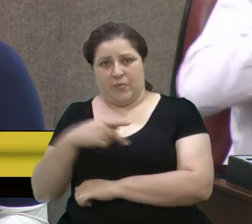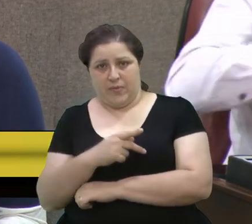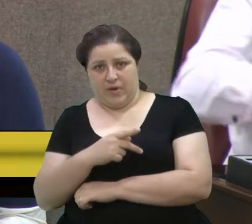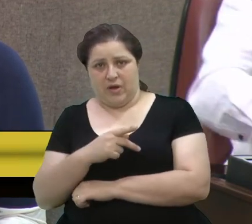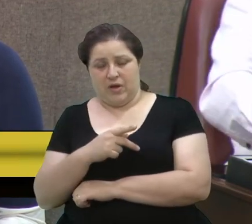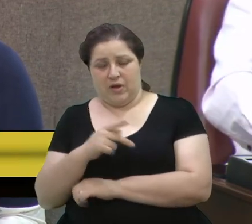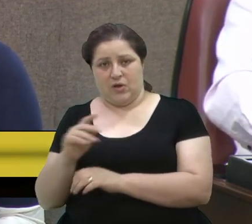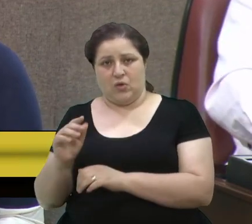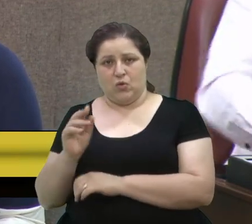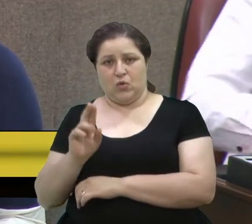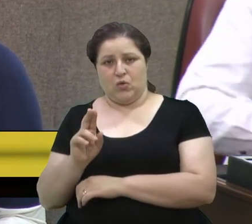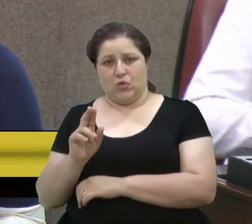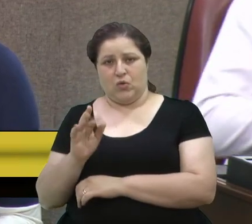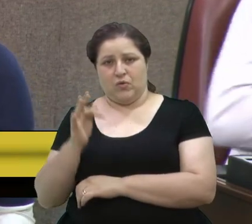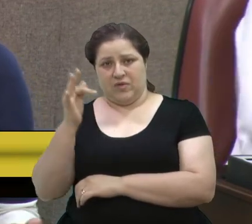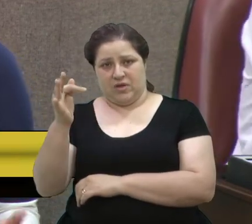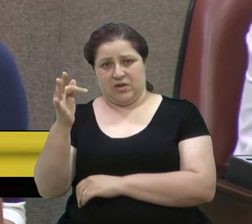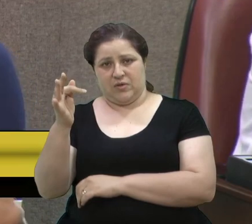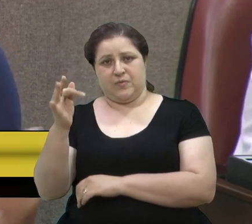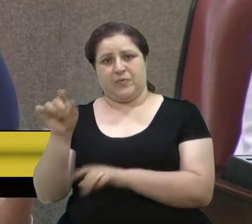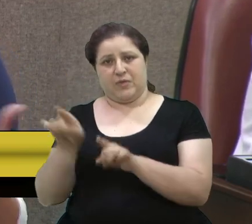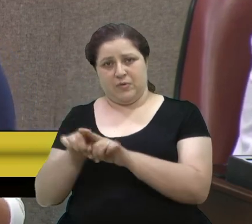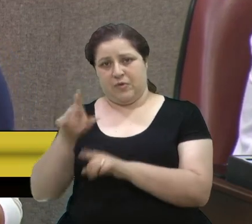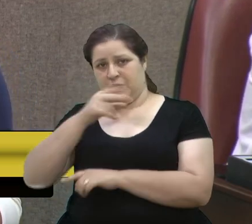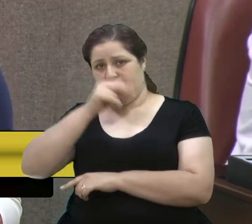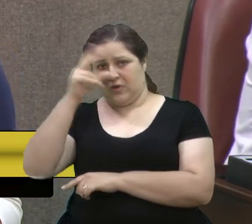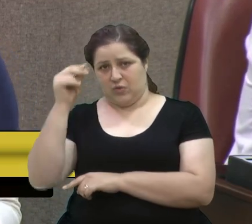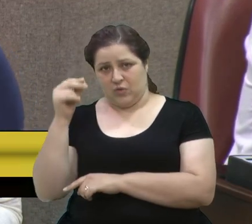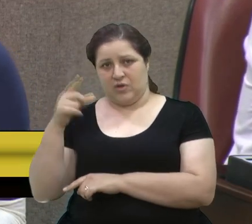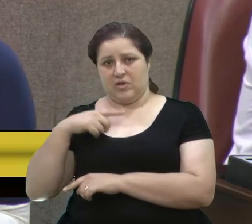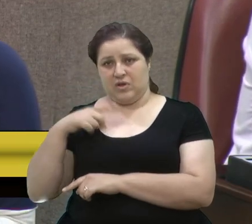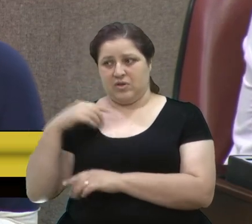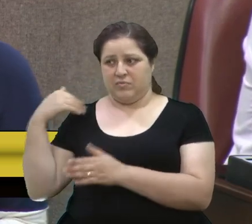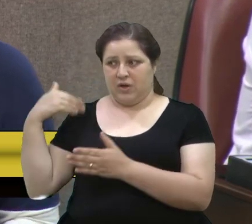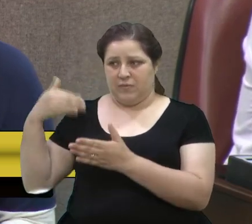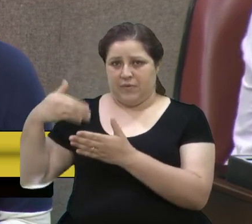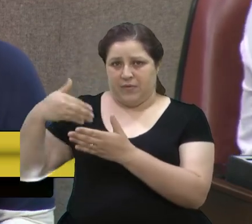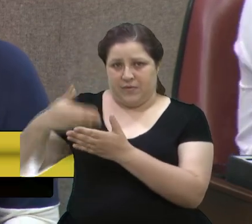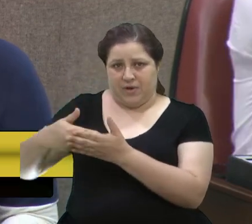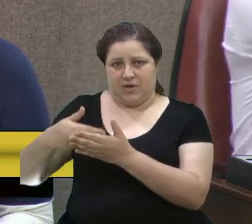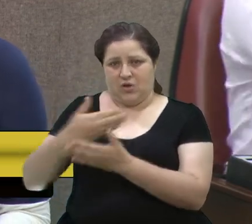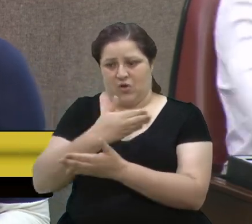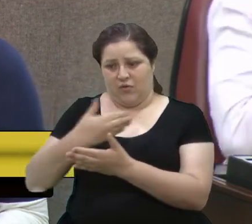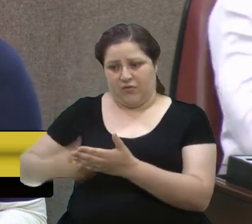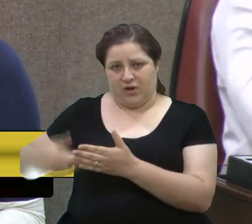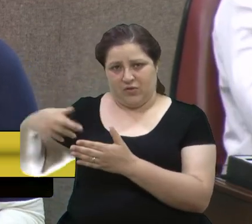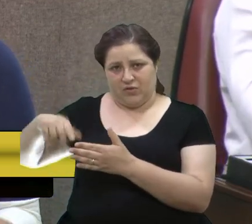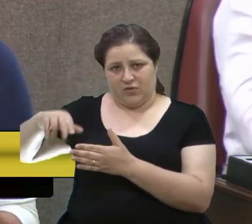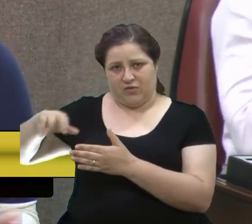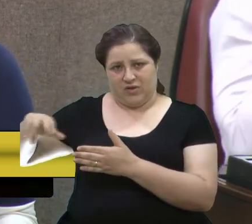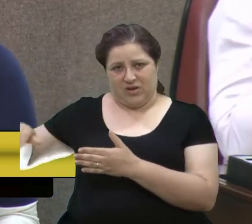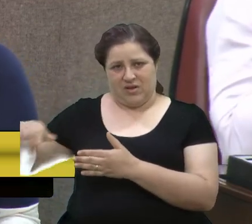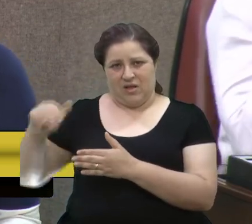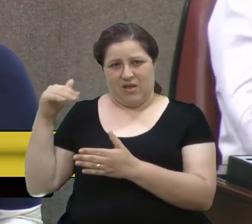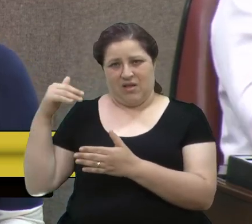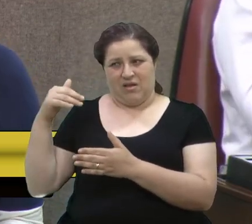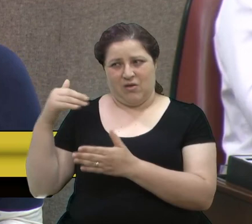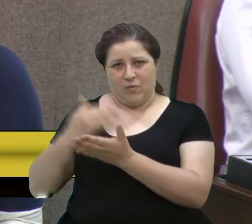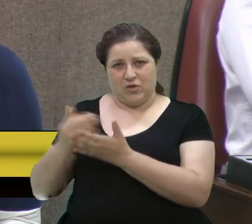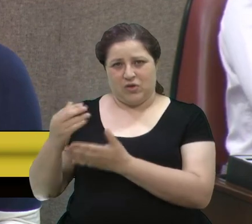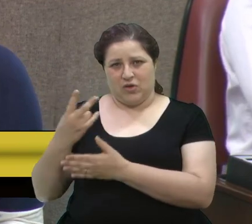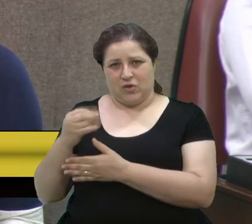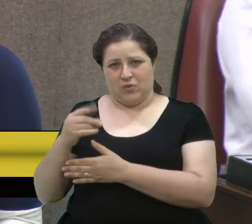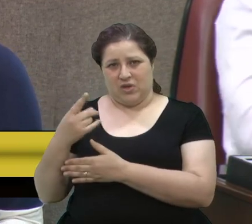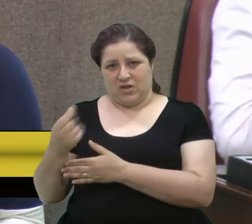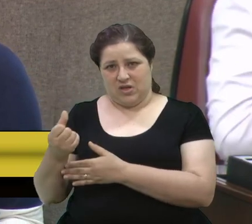com a Prefeitura de Caxias do Sul, passando por várias gestões desde 2016, e agora, inclusive, com